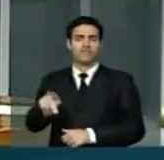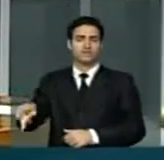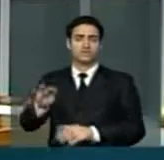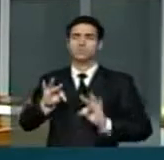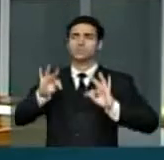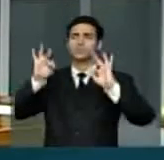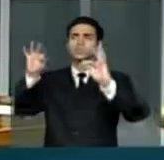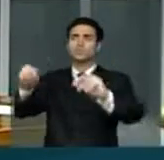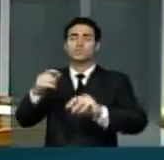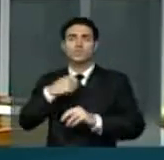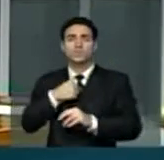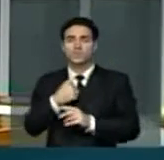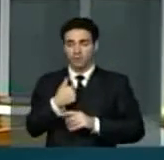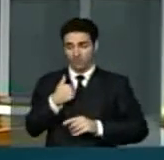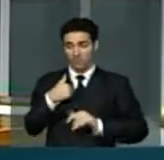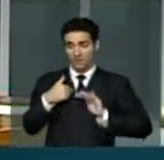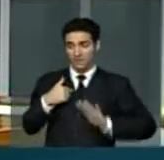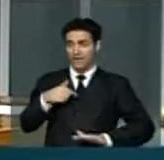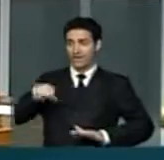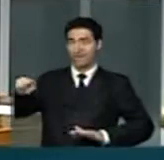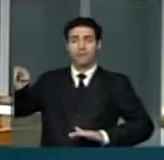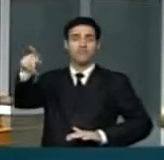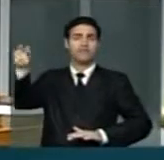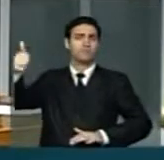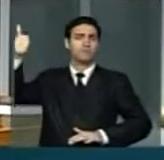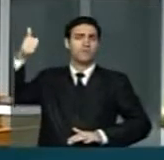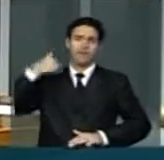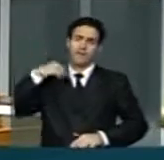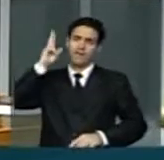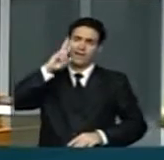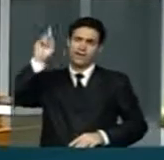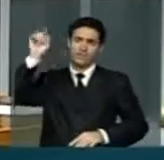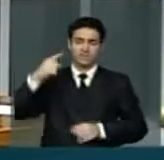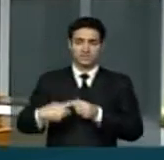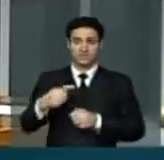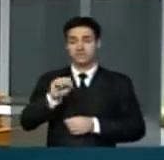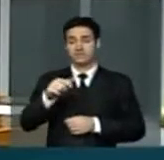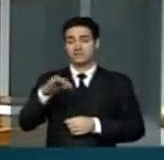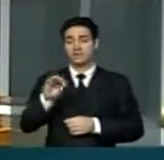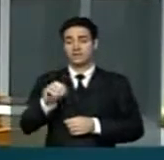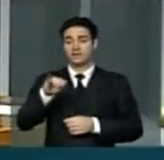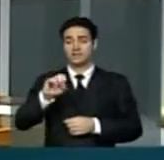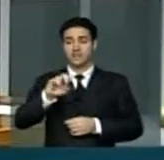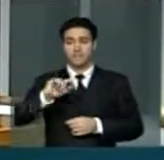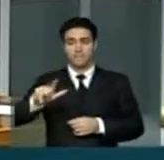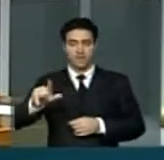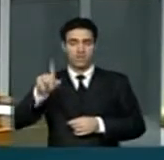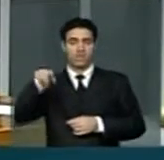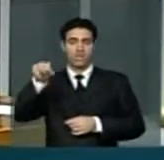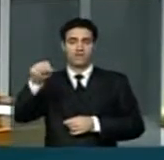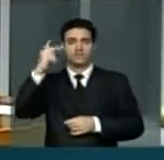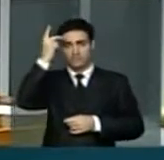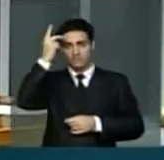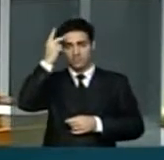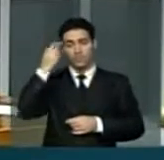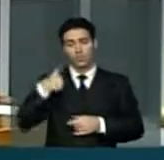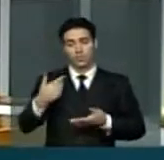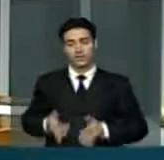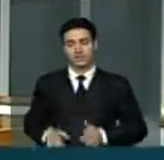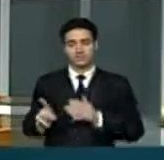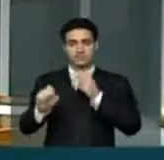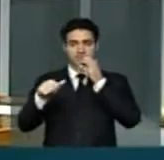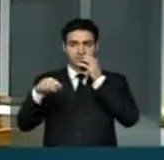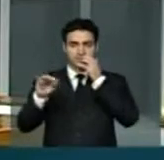os meus professores em Santa Isabel, cidade da região metropolitana de São Paulo. Eu nasci em Santa Isabel